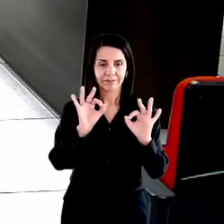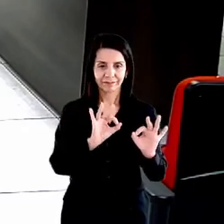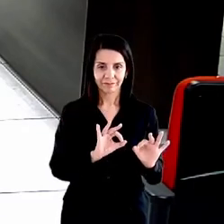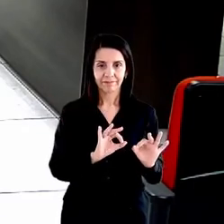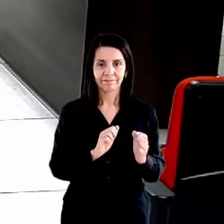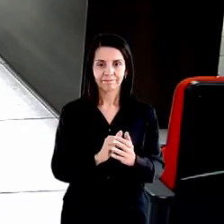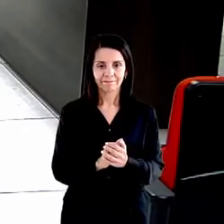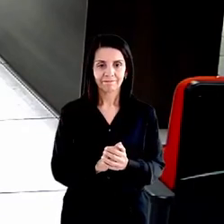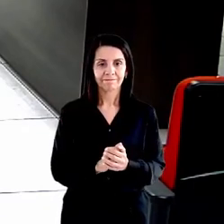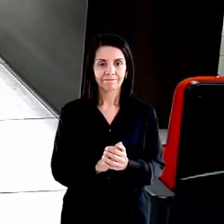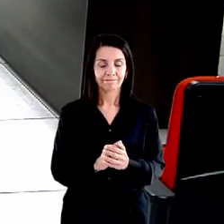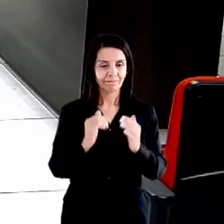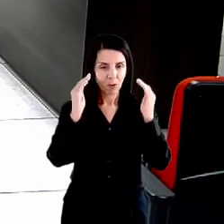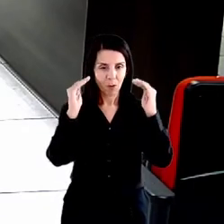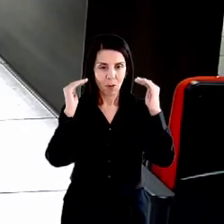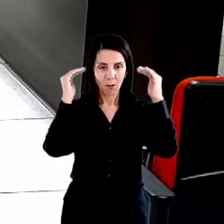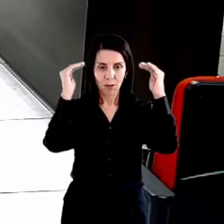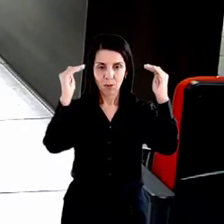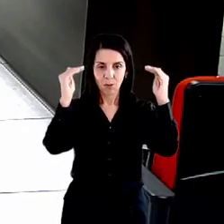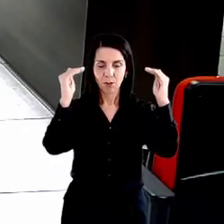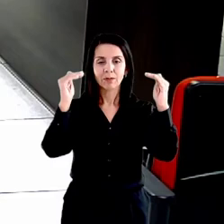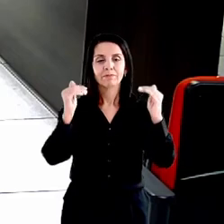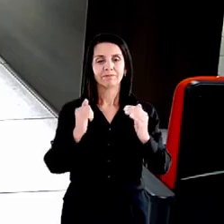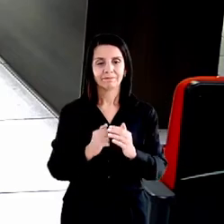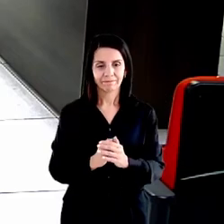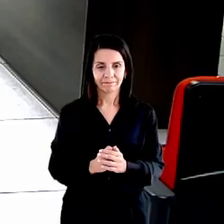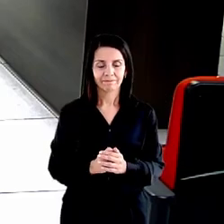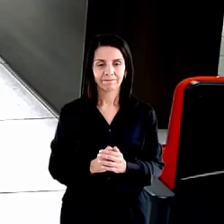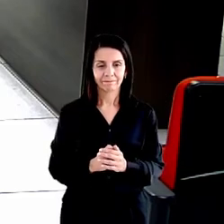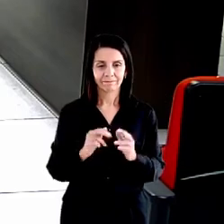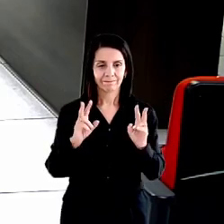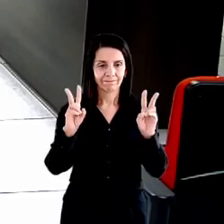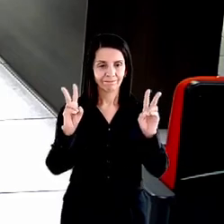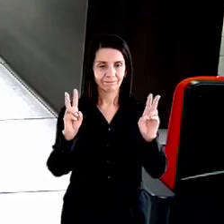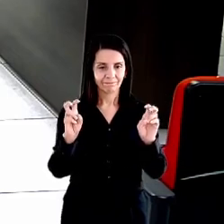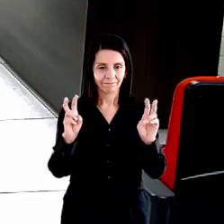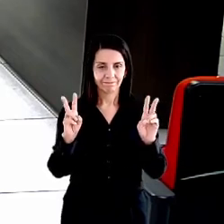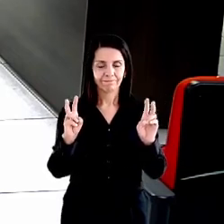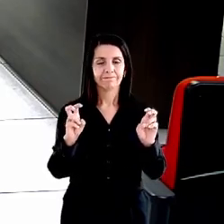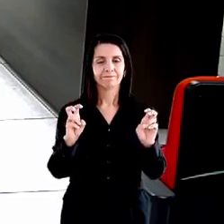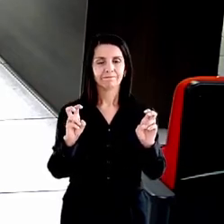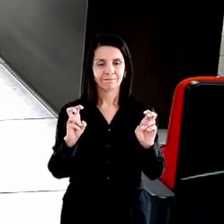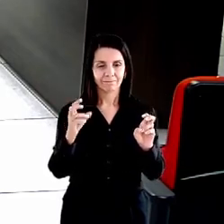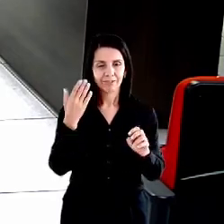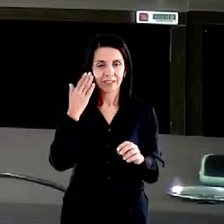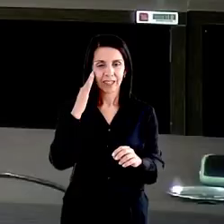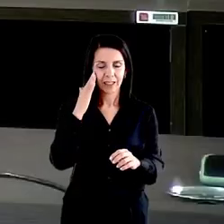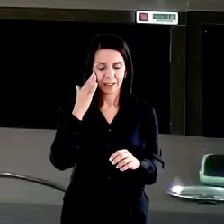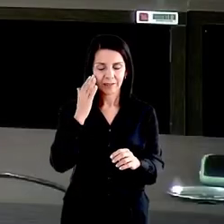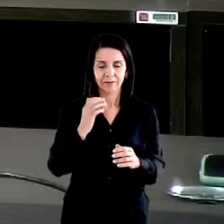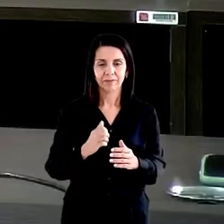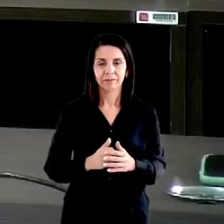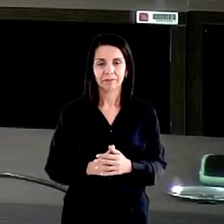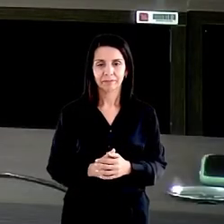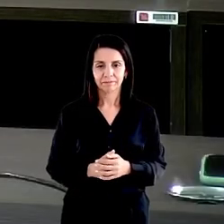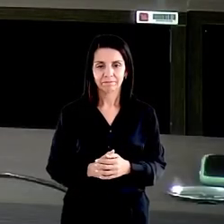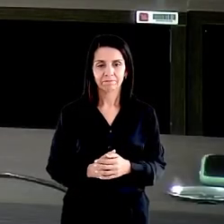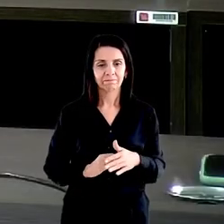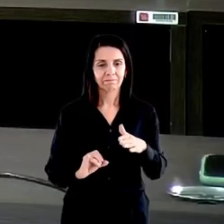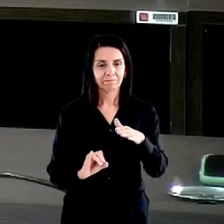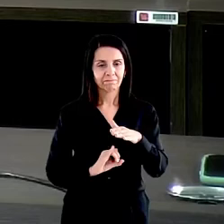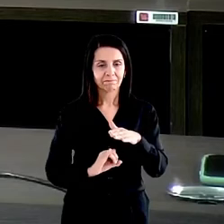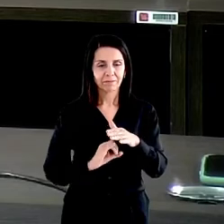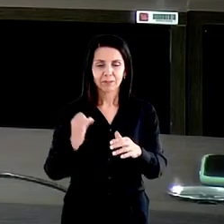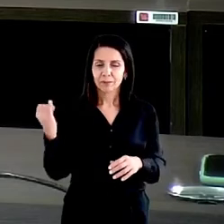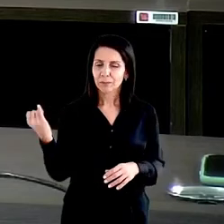autoridades aqui no assunto, tantas autoridades institucionais tão importantes, eu